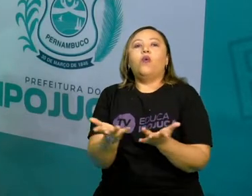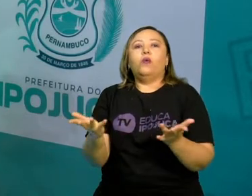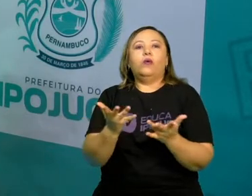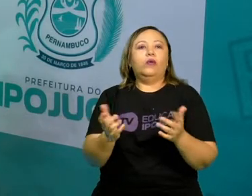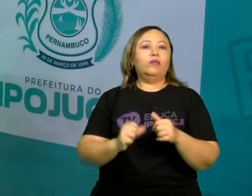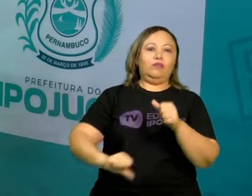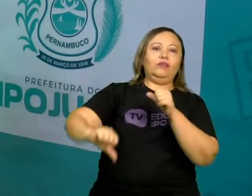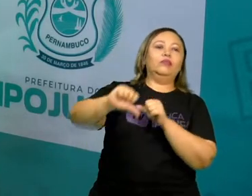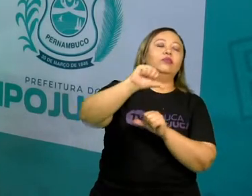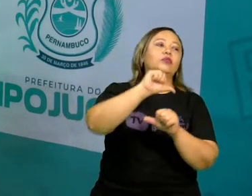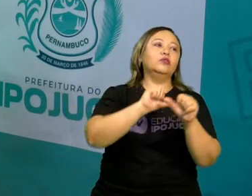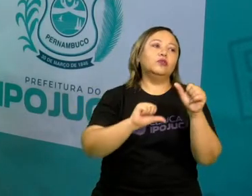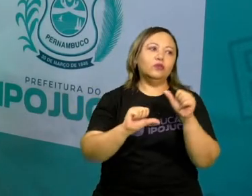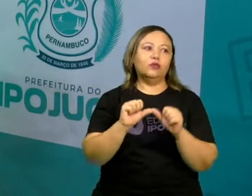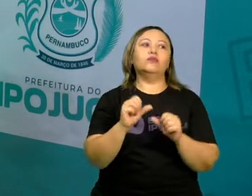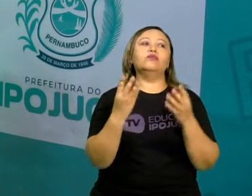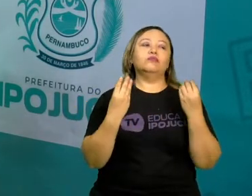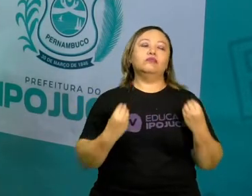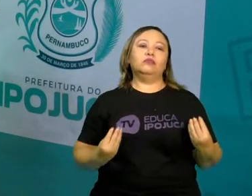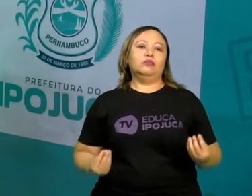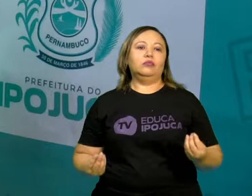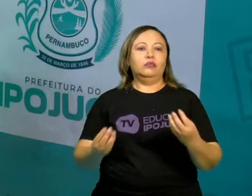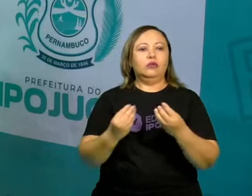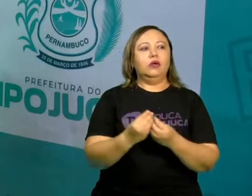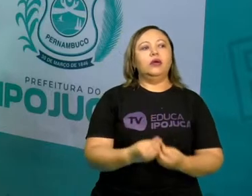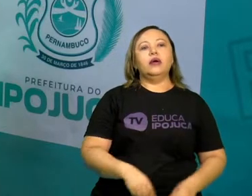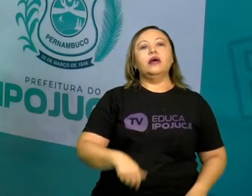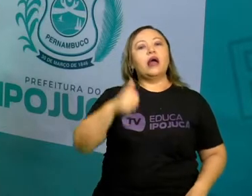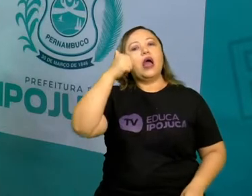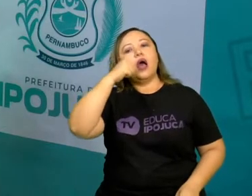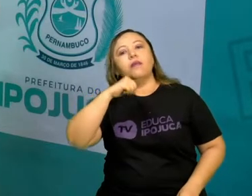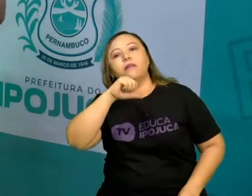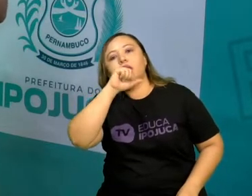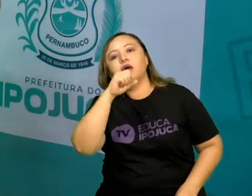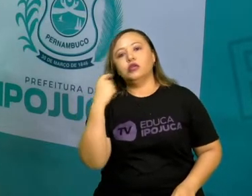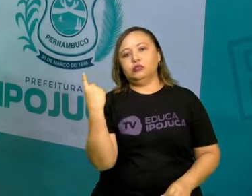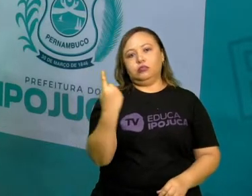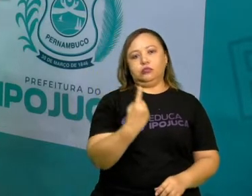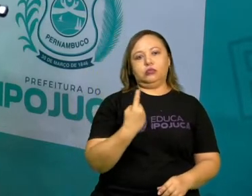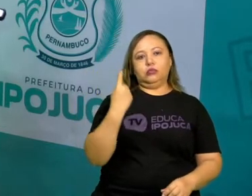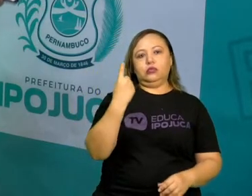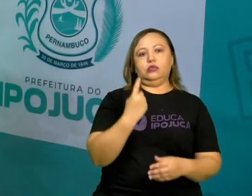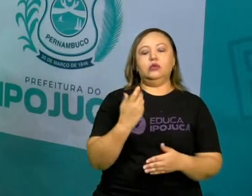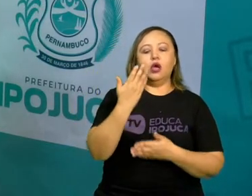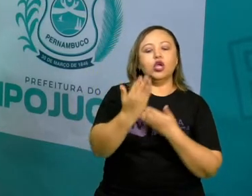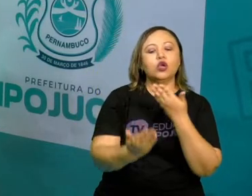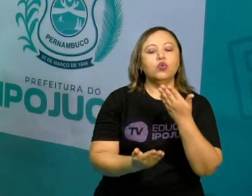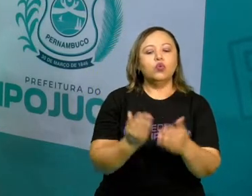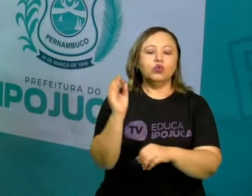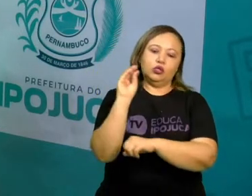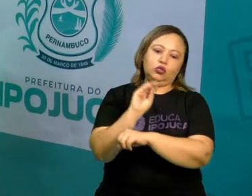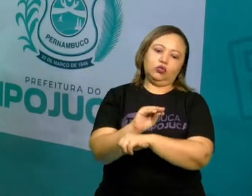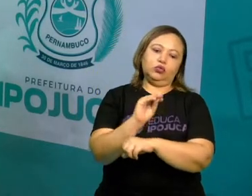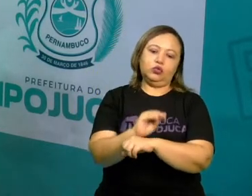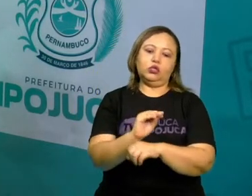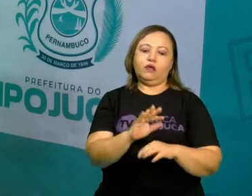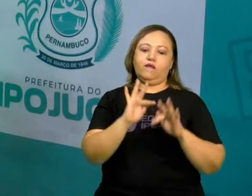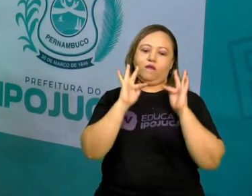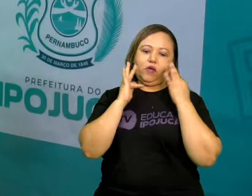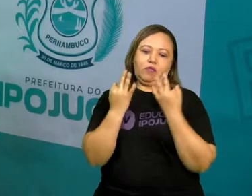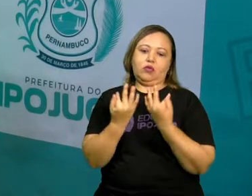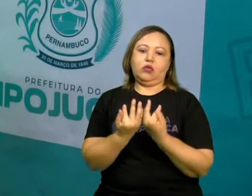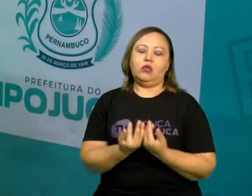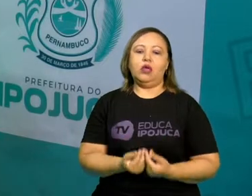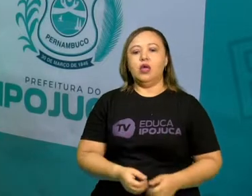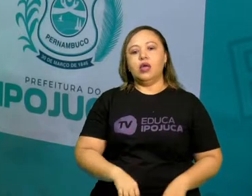que isso mudou bastante, né? Existem mamães sozinhas que tomam conta da família toda, existem mamães casadas